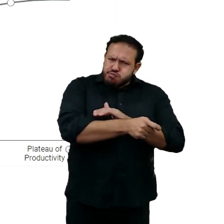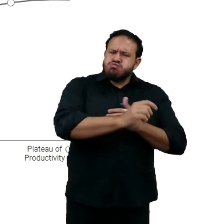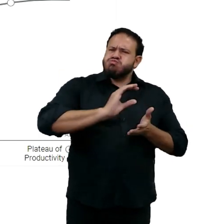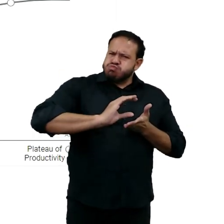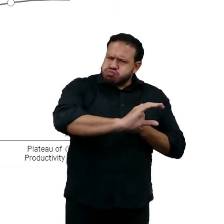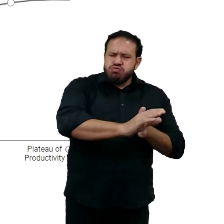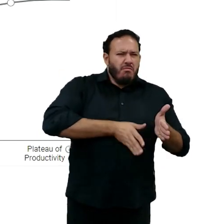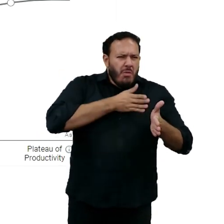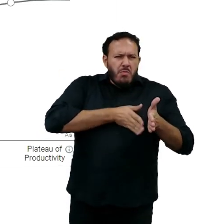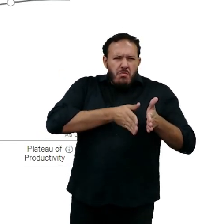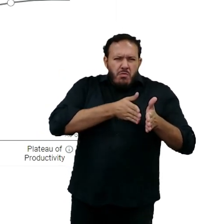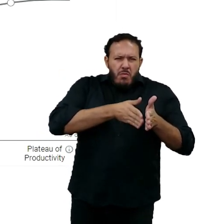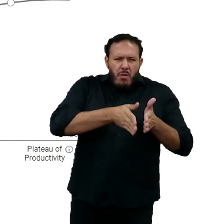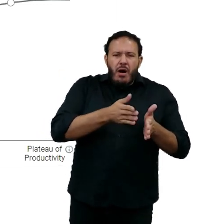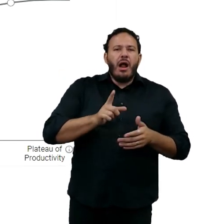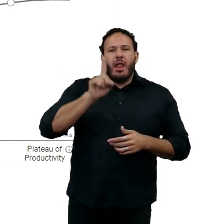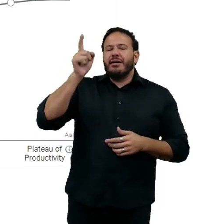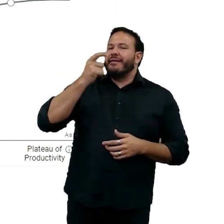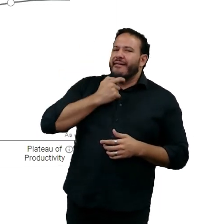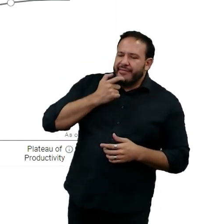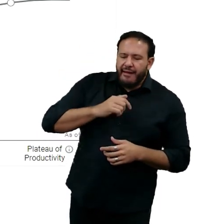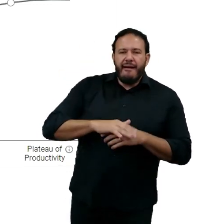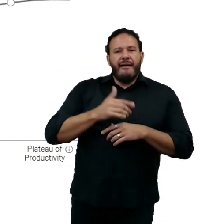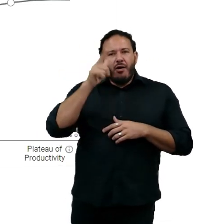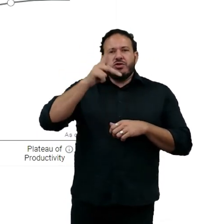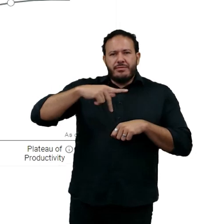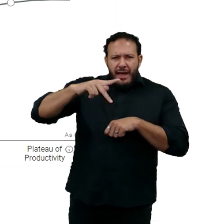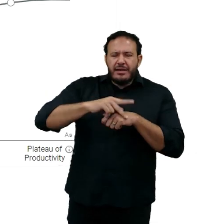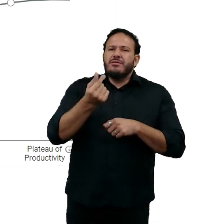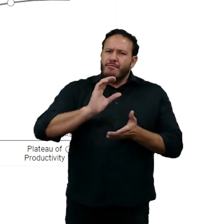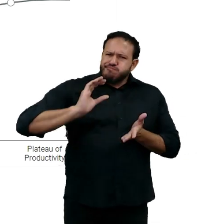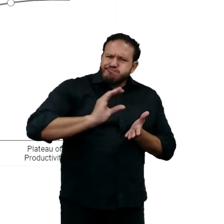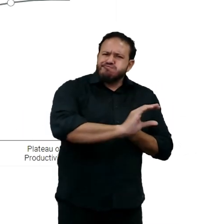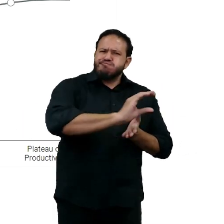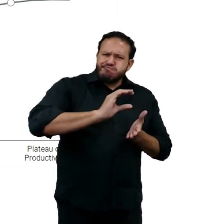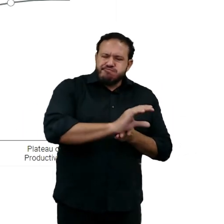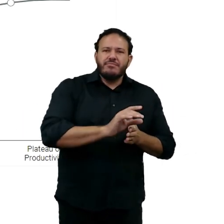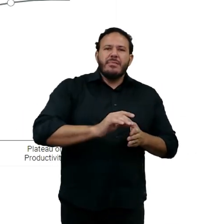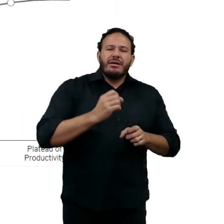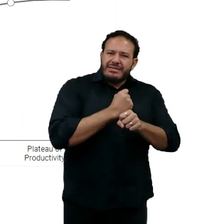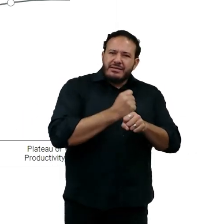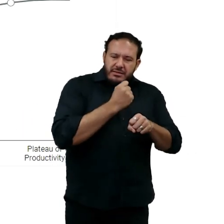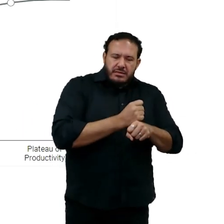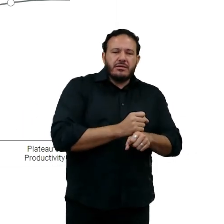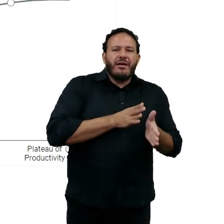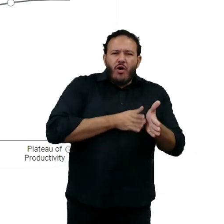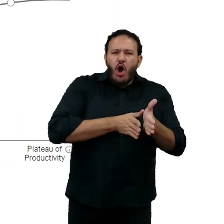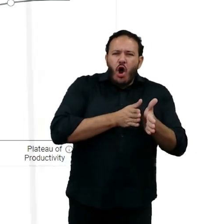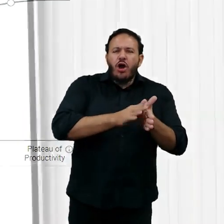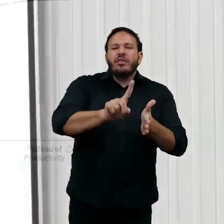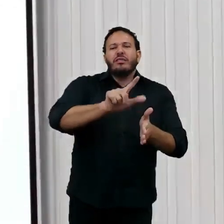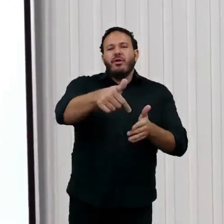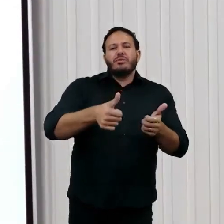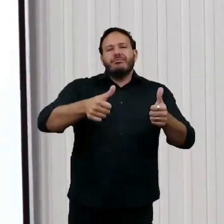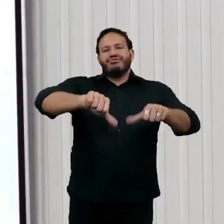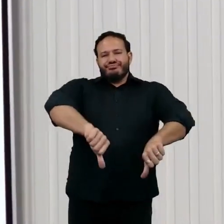e muitas pessoas da Inglaterra e outros países investiram pesado em ferrovias e faliram. E aí, eventualmente, a